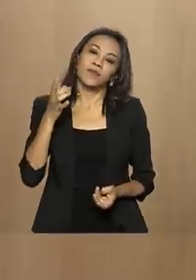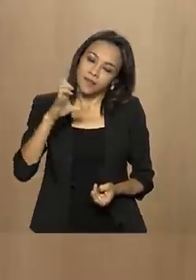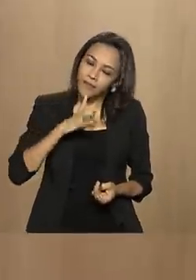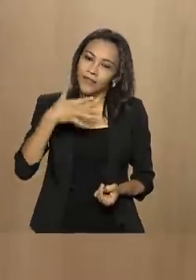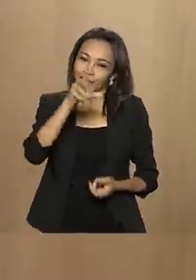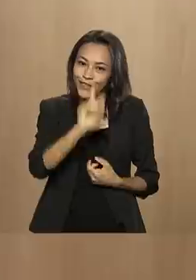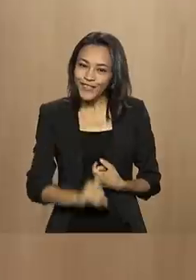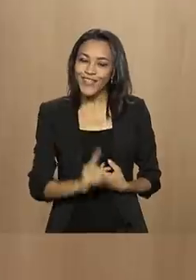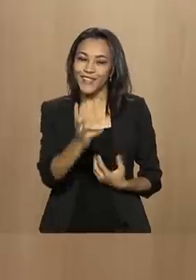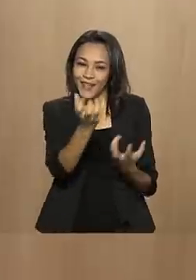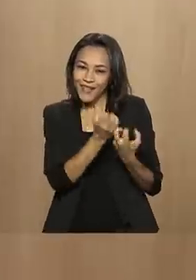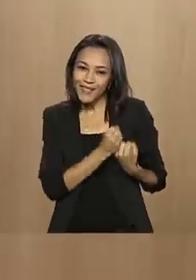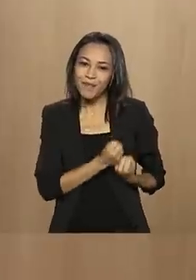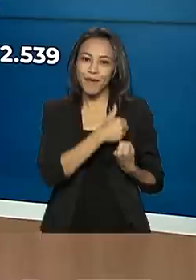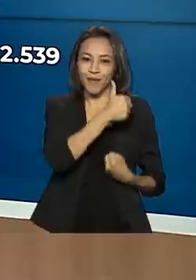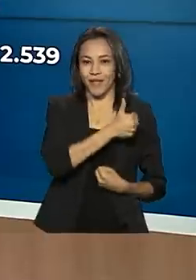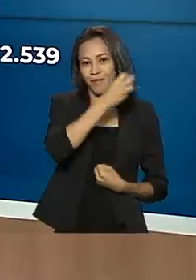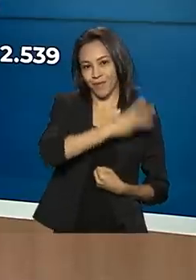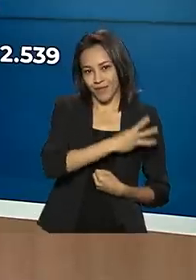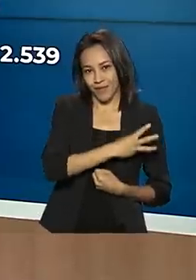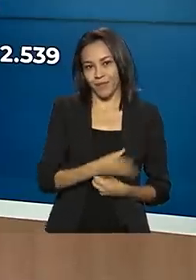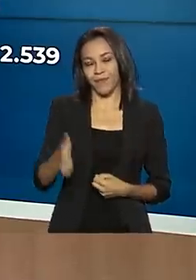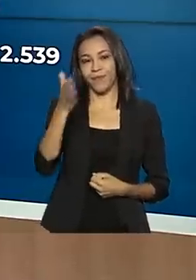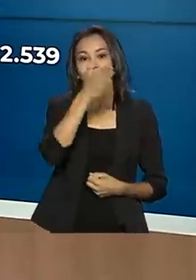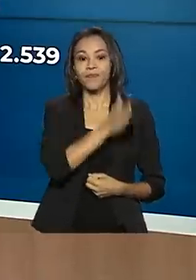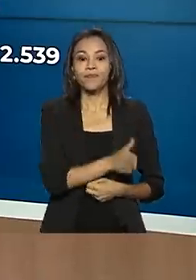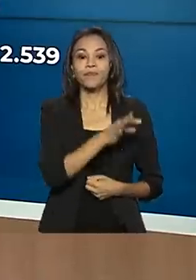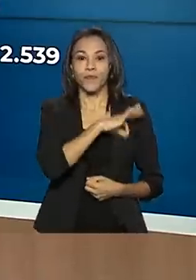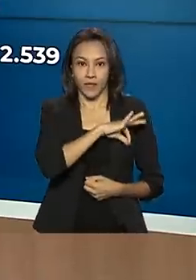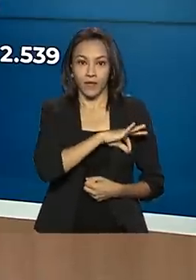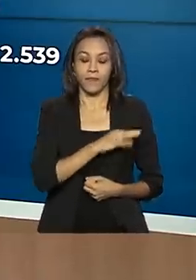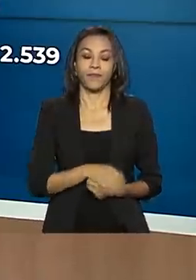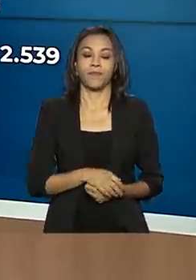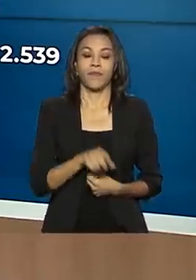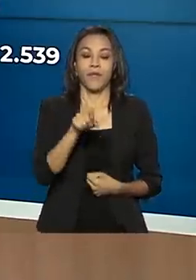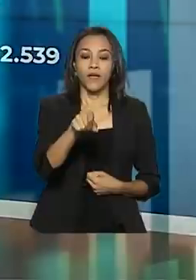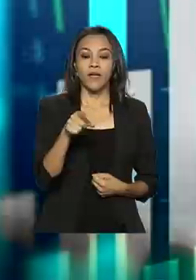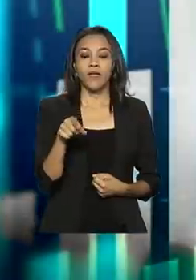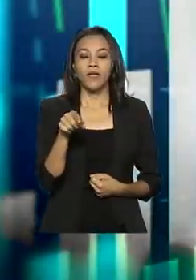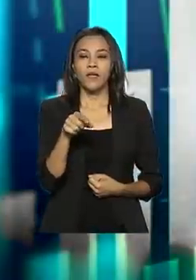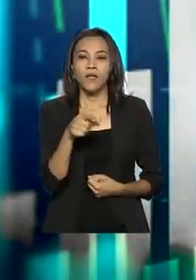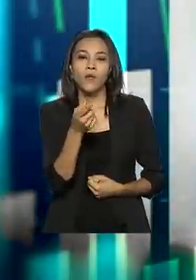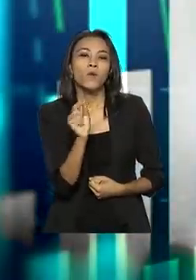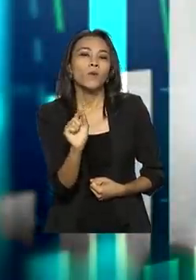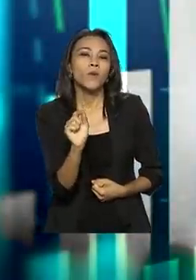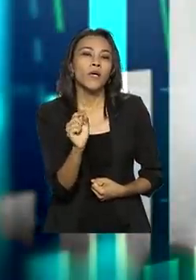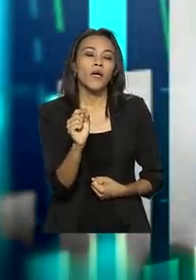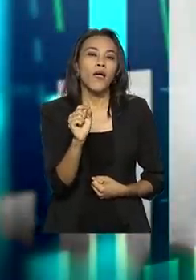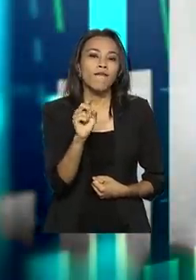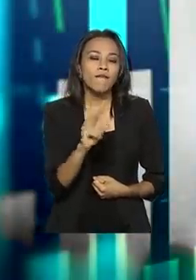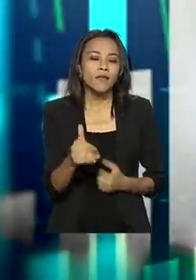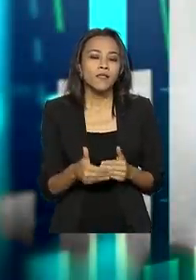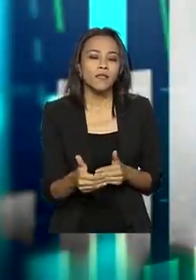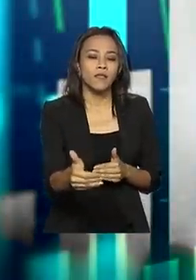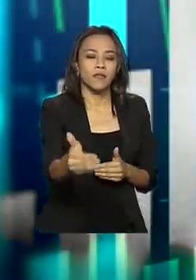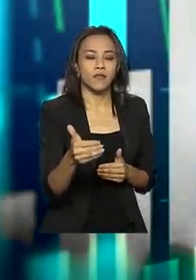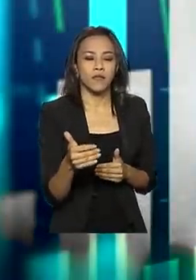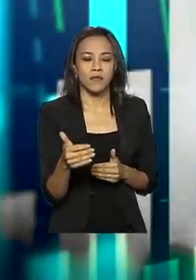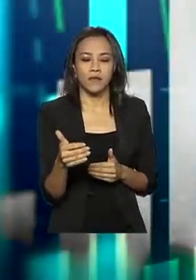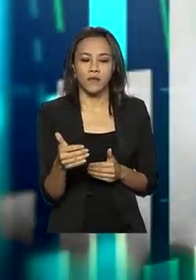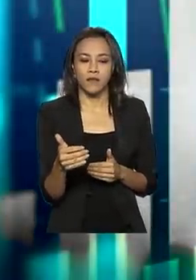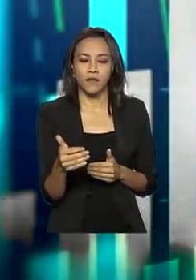direito ao 13º. Estima-se também que o rendimento nacional médio gerado pelo 13º será algo em torno de